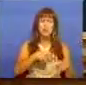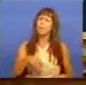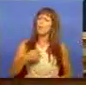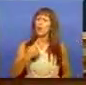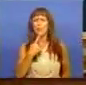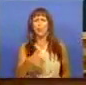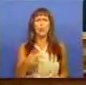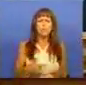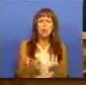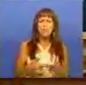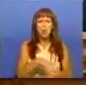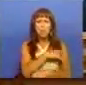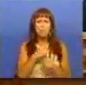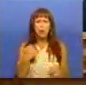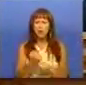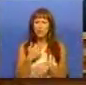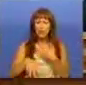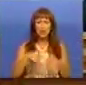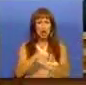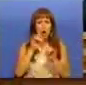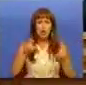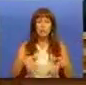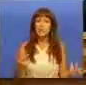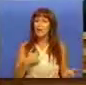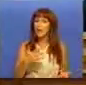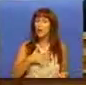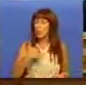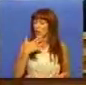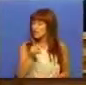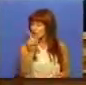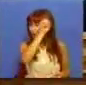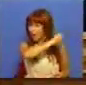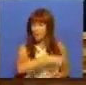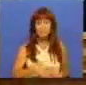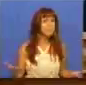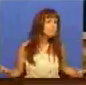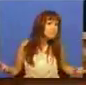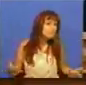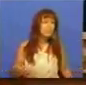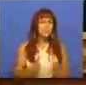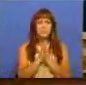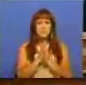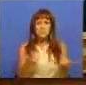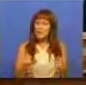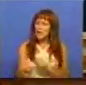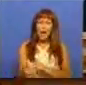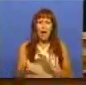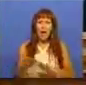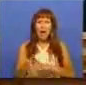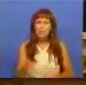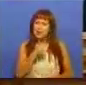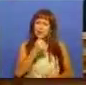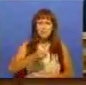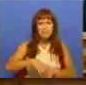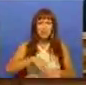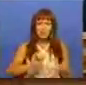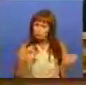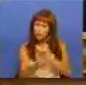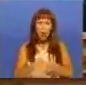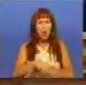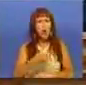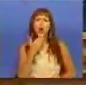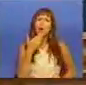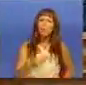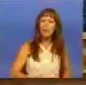preocupados com a falta de médicos e o funcionamento dos hospitais. Eu não quero crer que seja isso. Portanto, apelo para que rapidamente tomem medidas para inverter a situação.